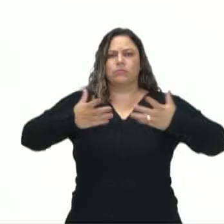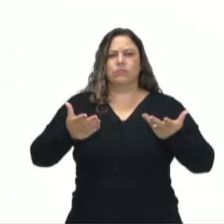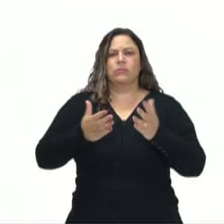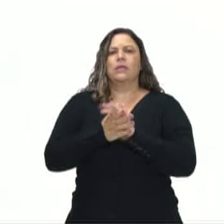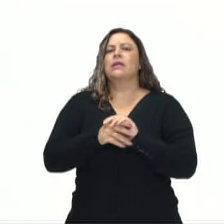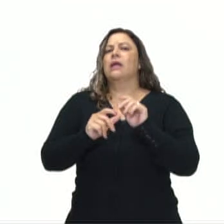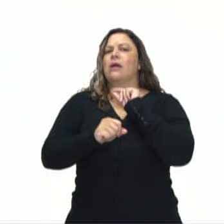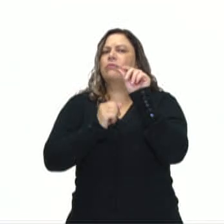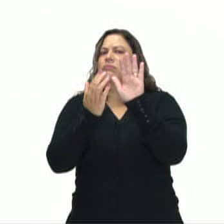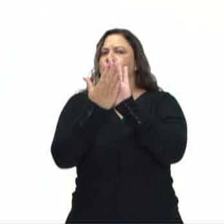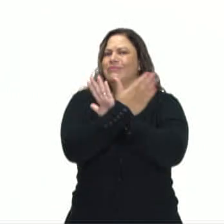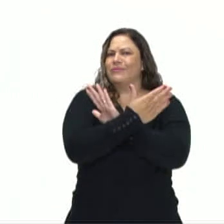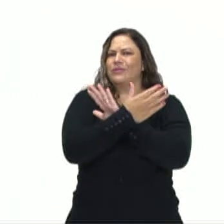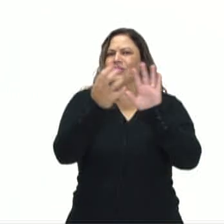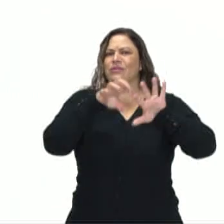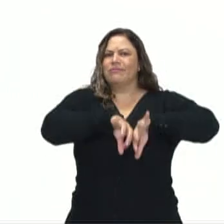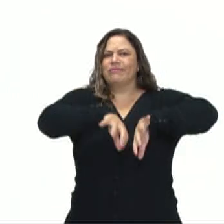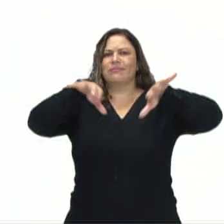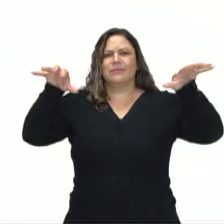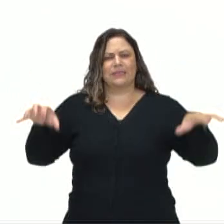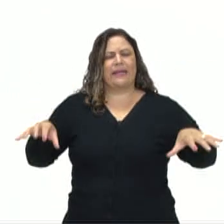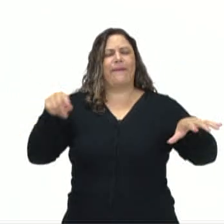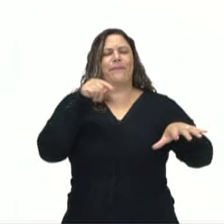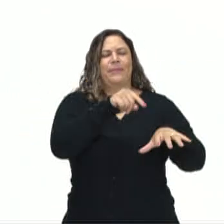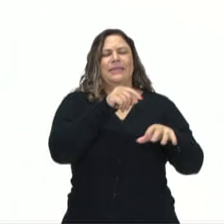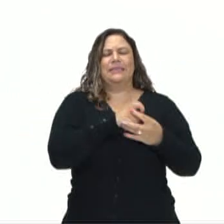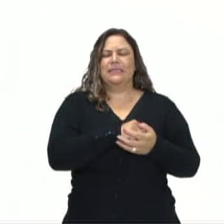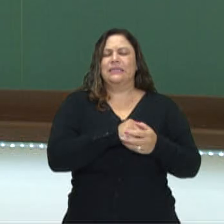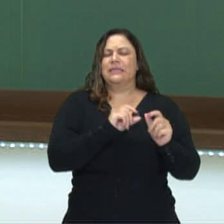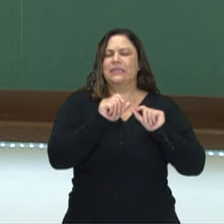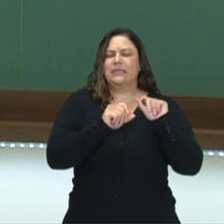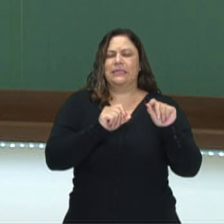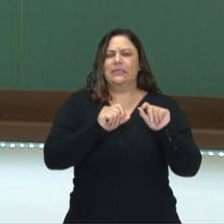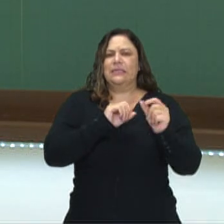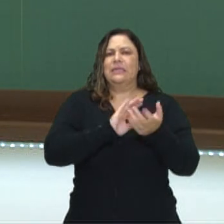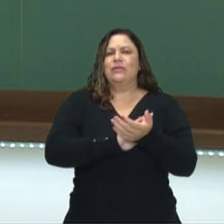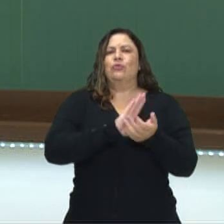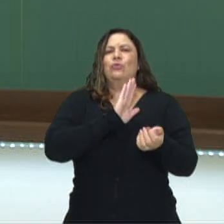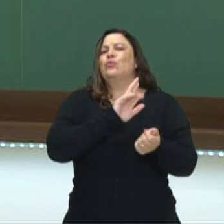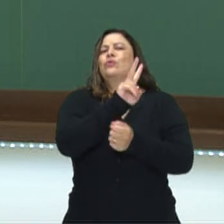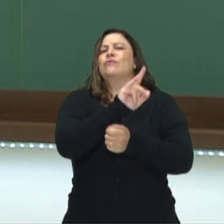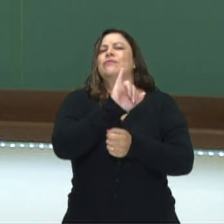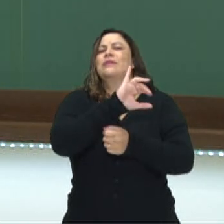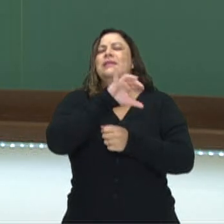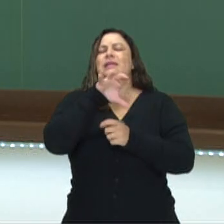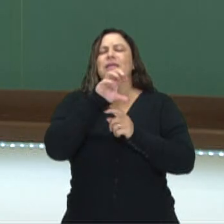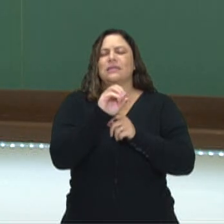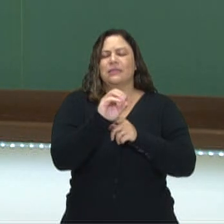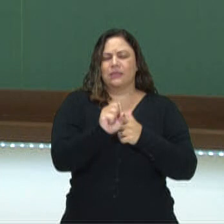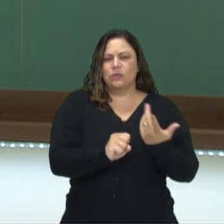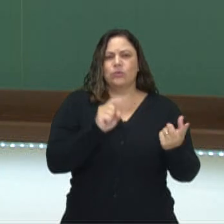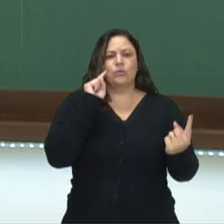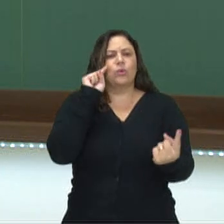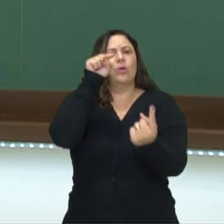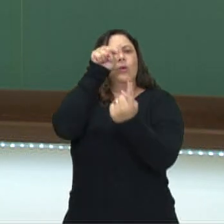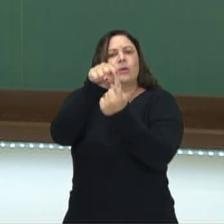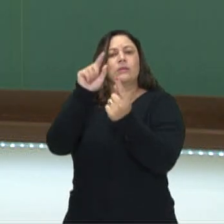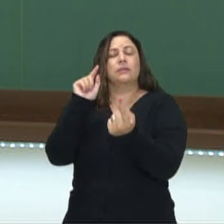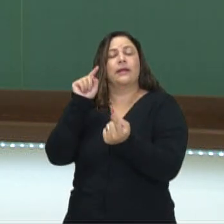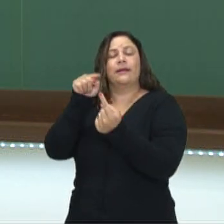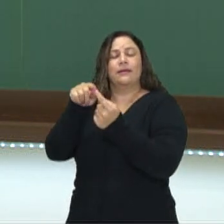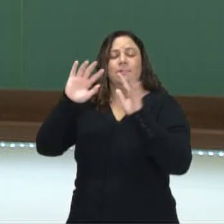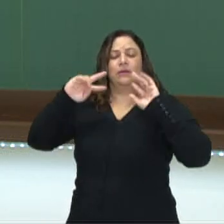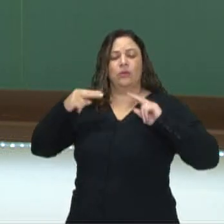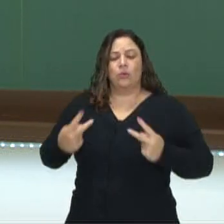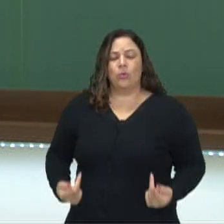excessos ou das carências do comportamento, dos vícios. Para se alcançar a finalidade humana,